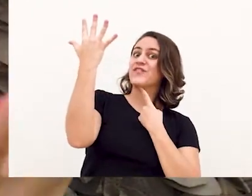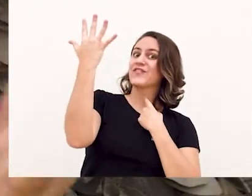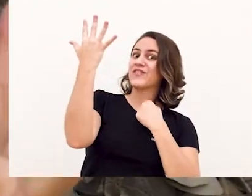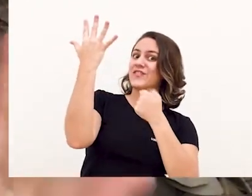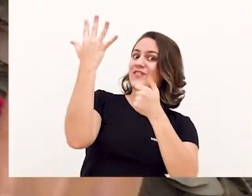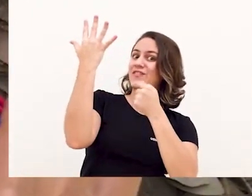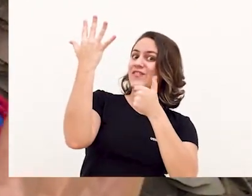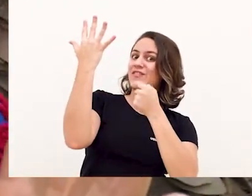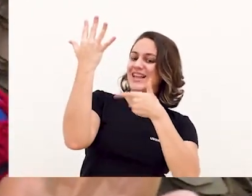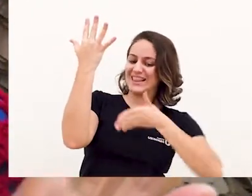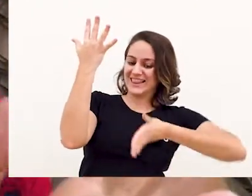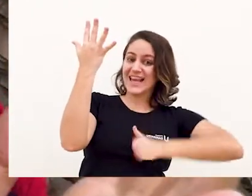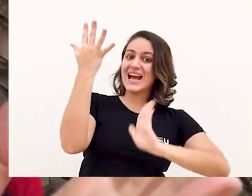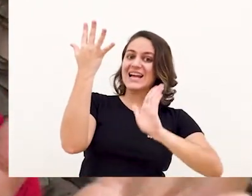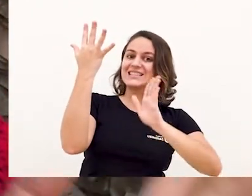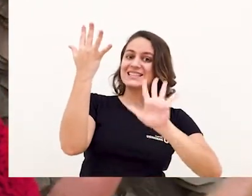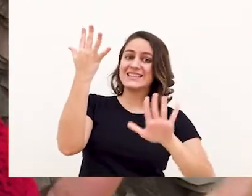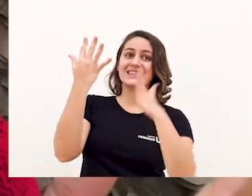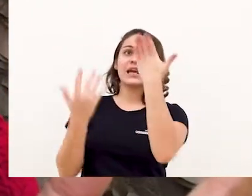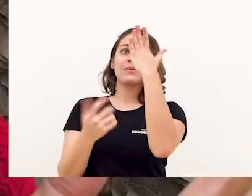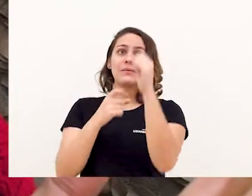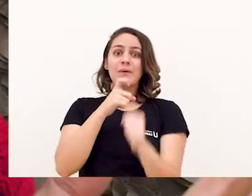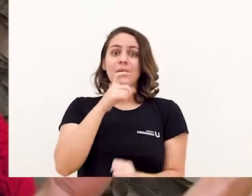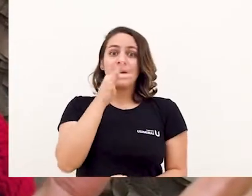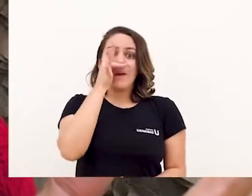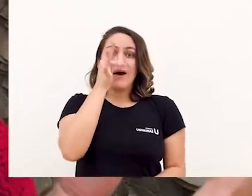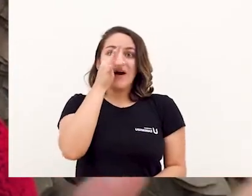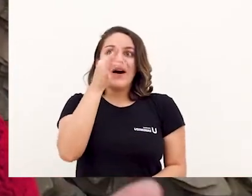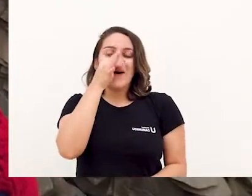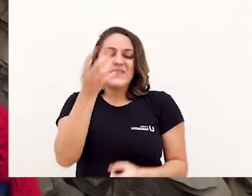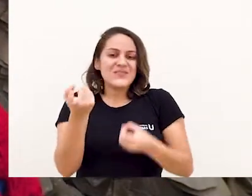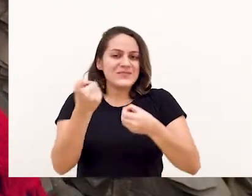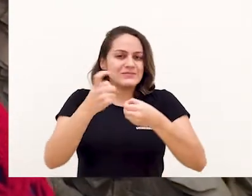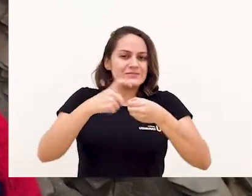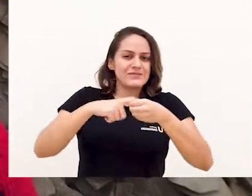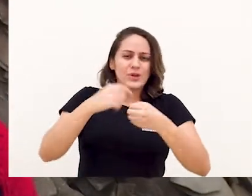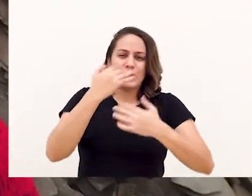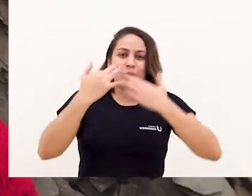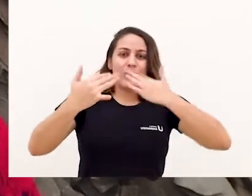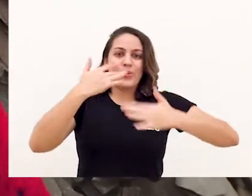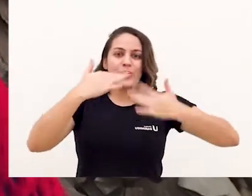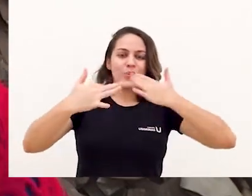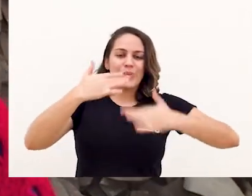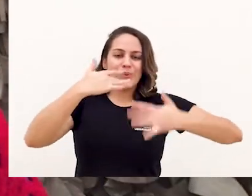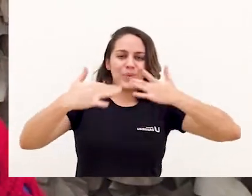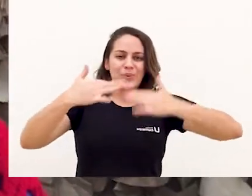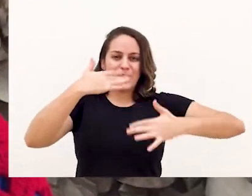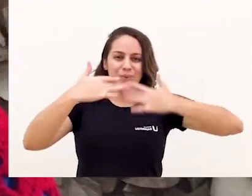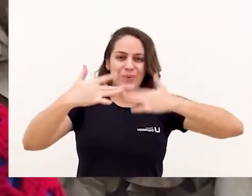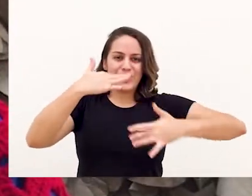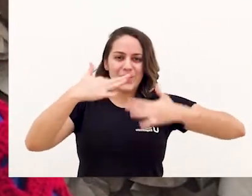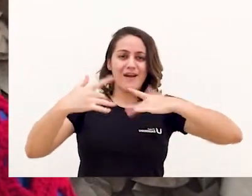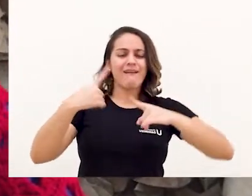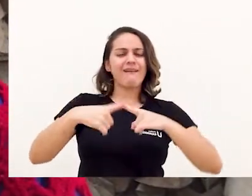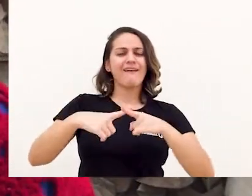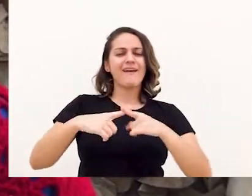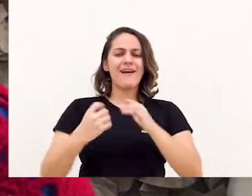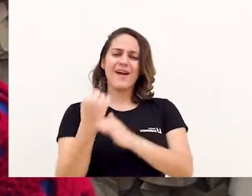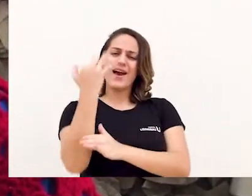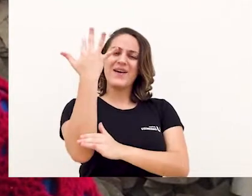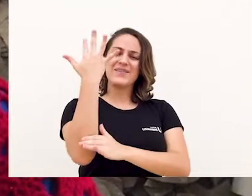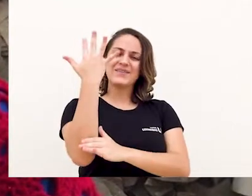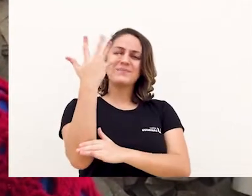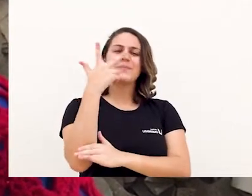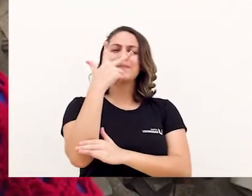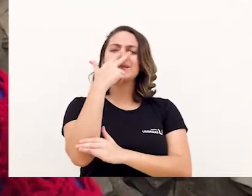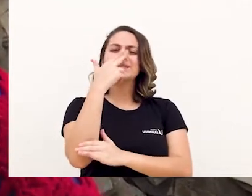nos contam que já se agitam pra nascer na próxima primavera. Porque dom de árvore é